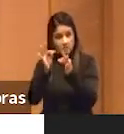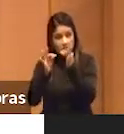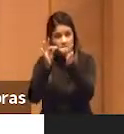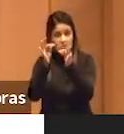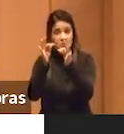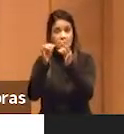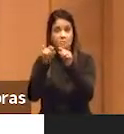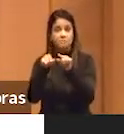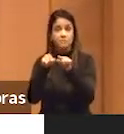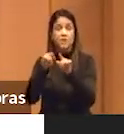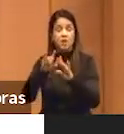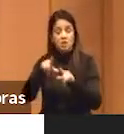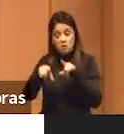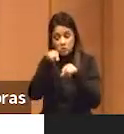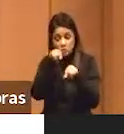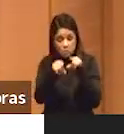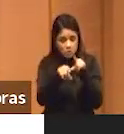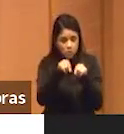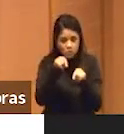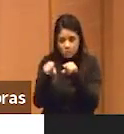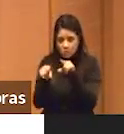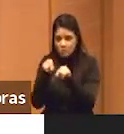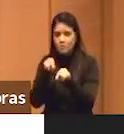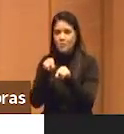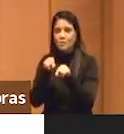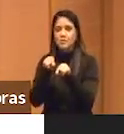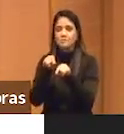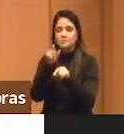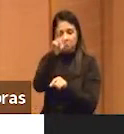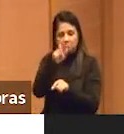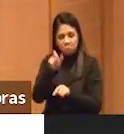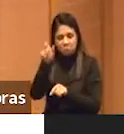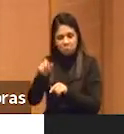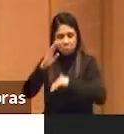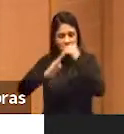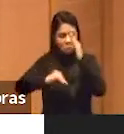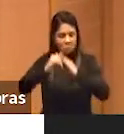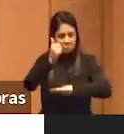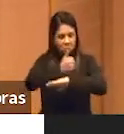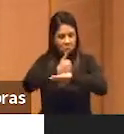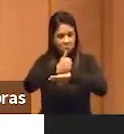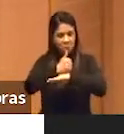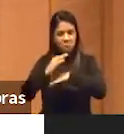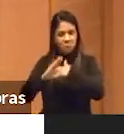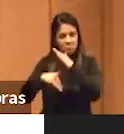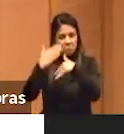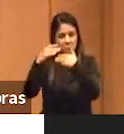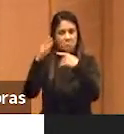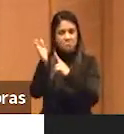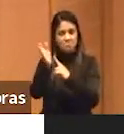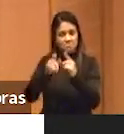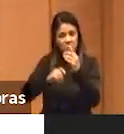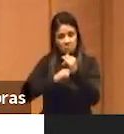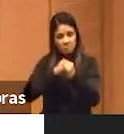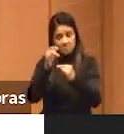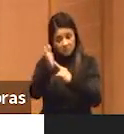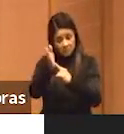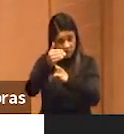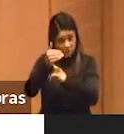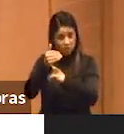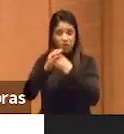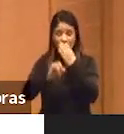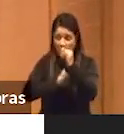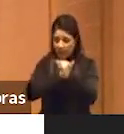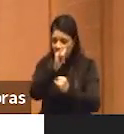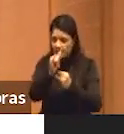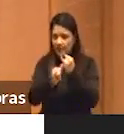graças às escolhas feitas por aqueles que desenvolveram essas tecnologias da internet, dos protocolos, etc e tal,